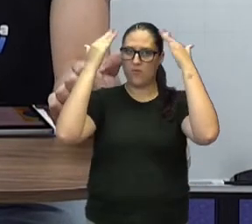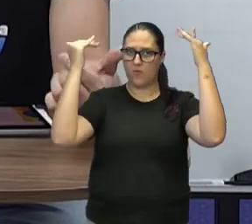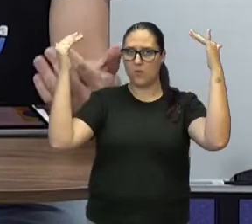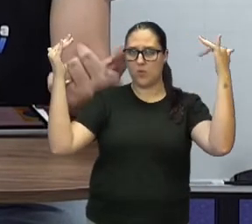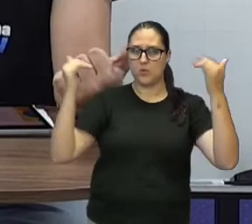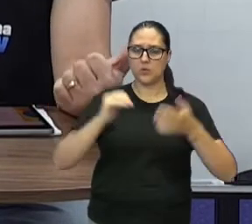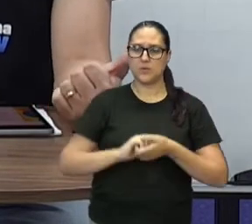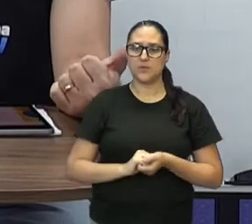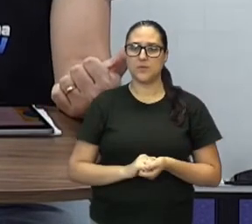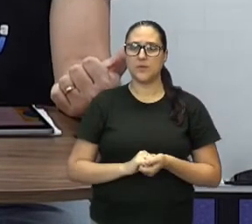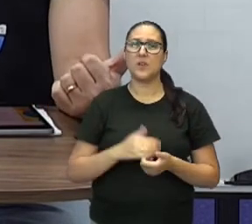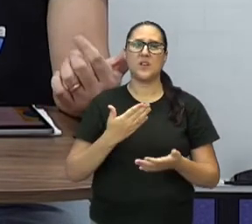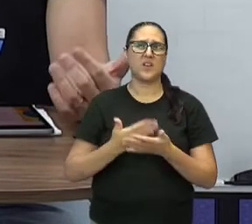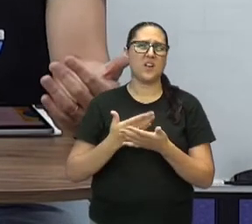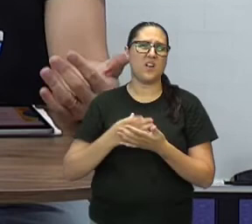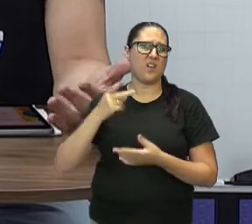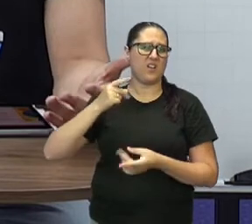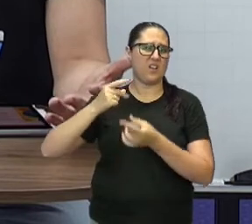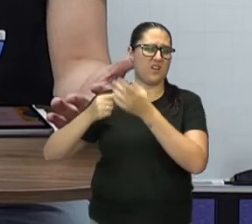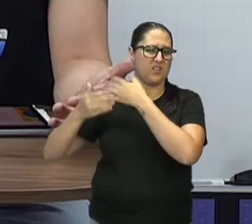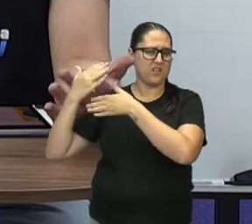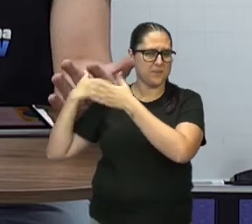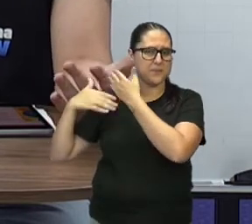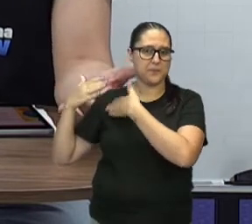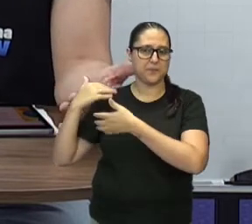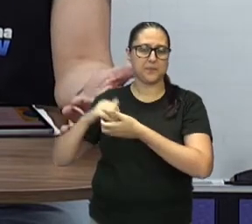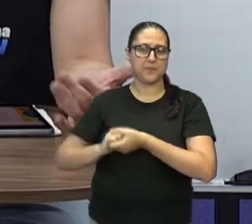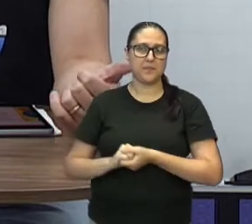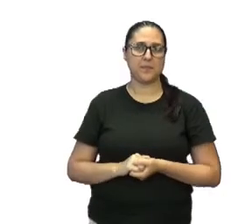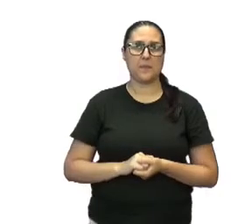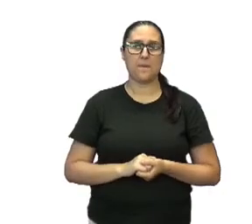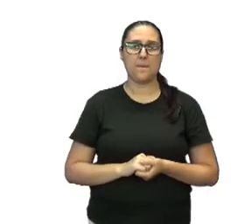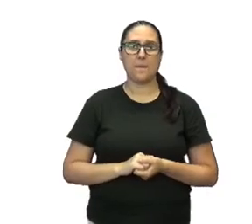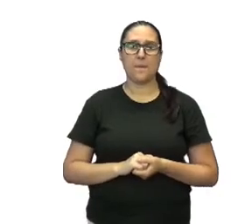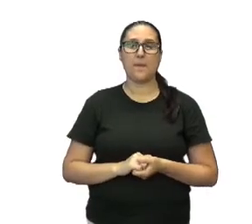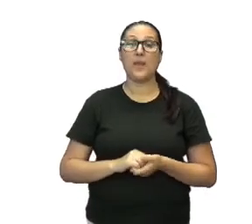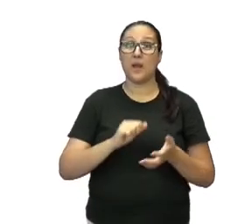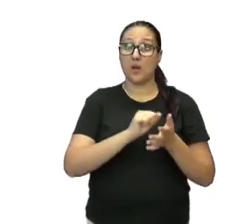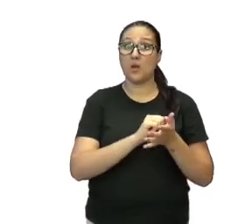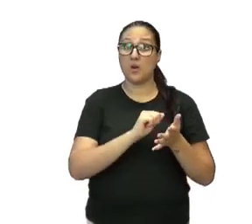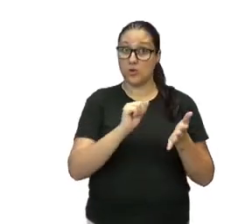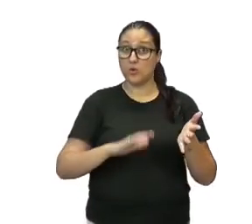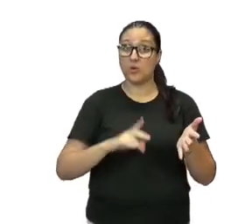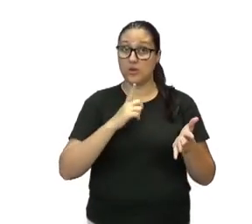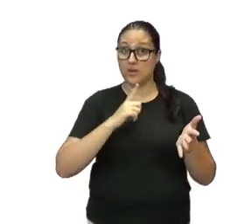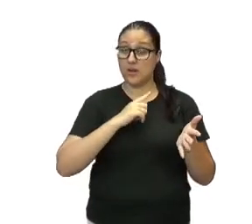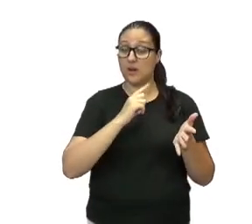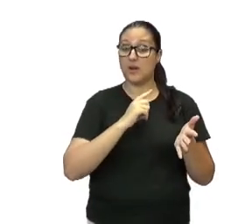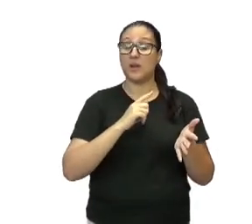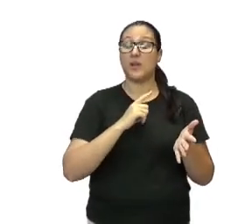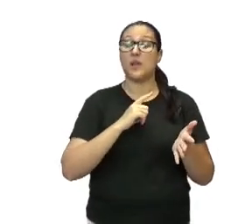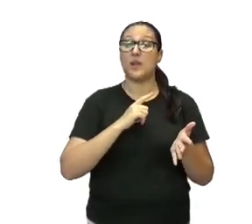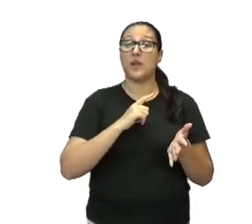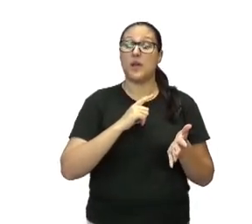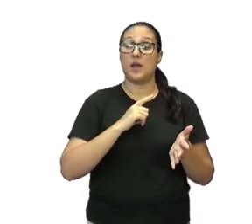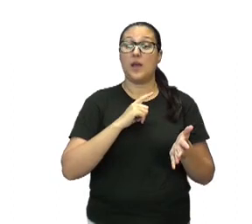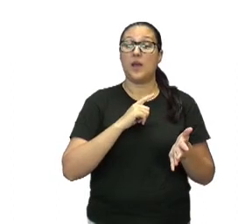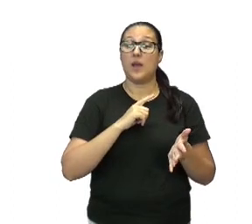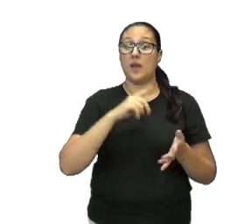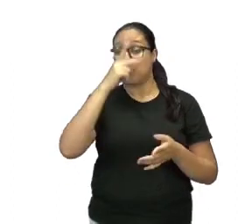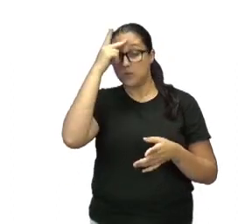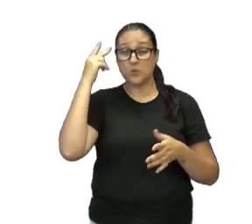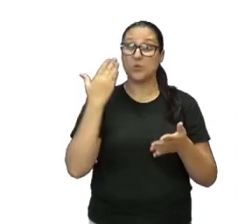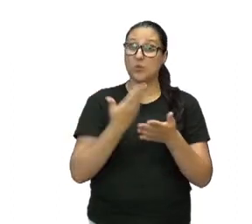Estudado desde a antiguidade, conforme mostram os registros históricos, o número π continua aguçando a curiosidade dos